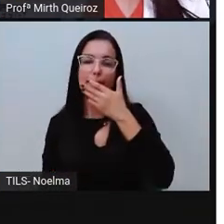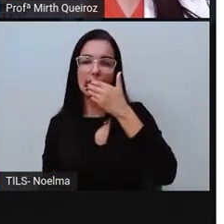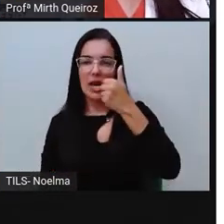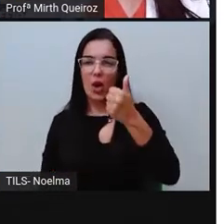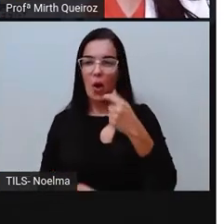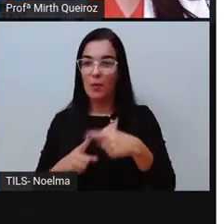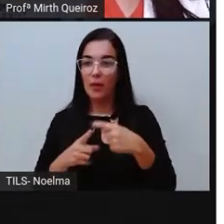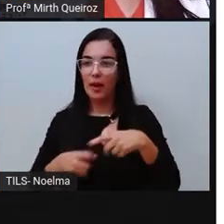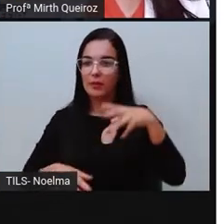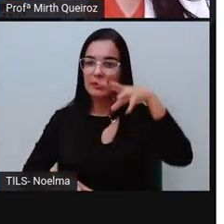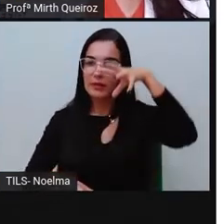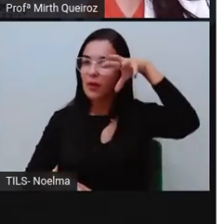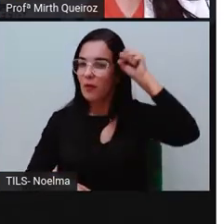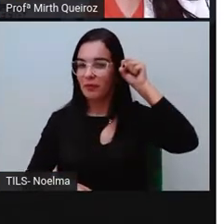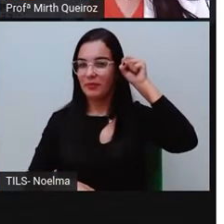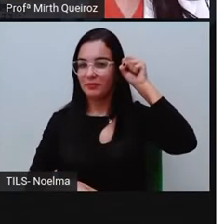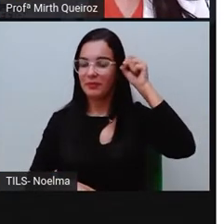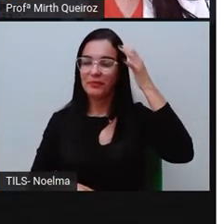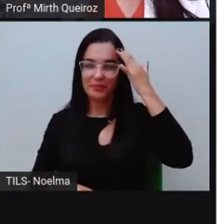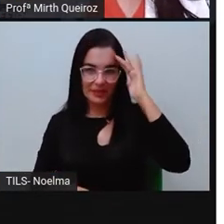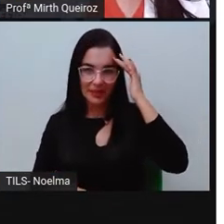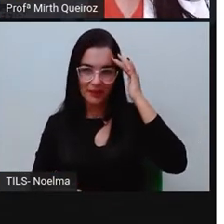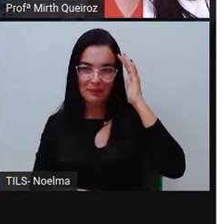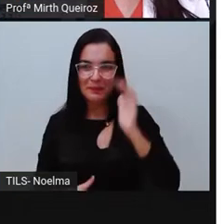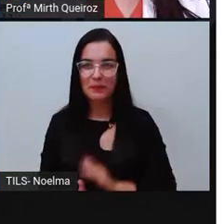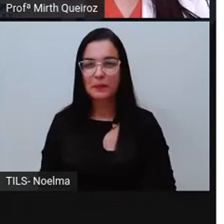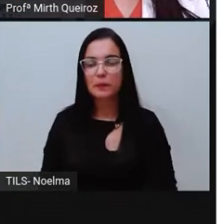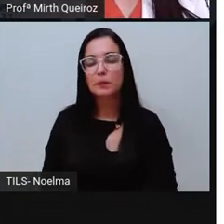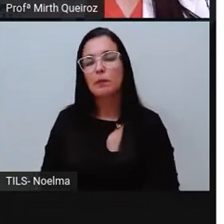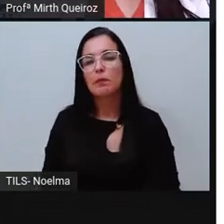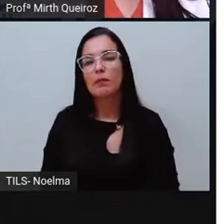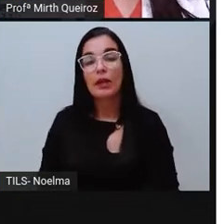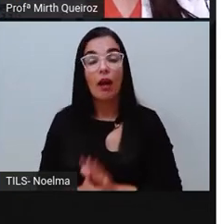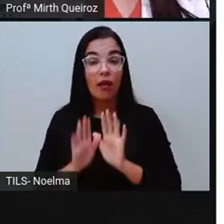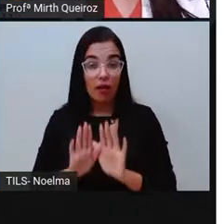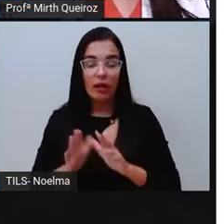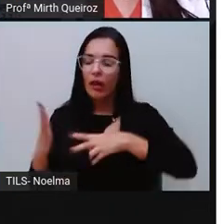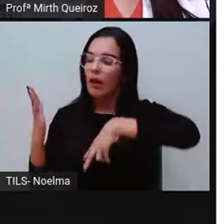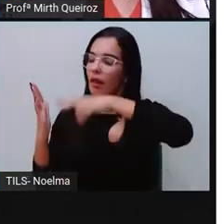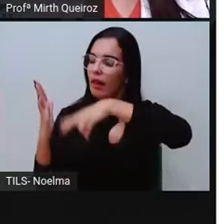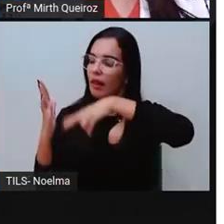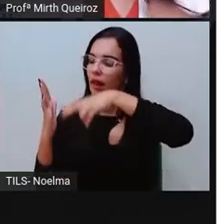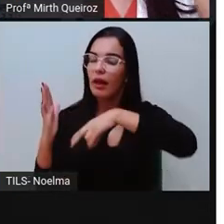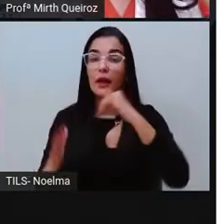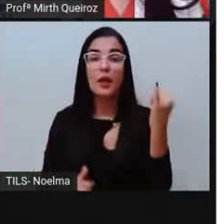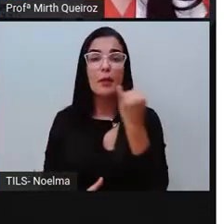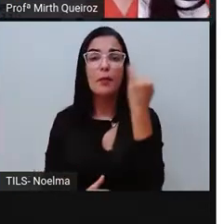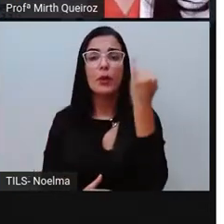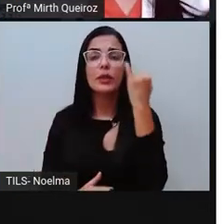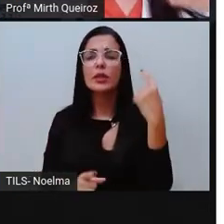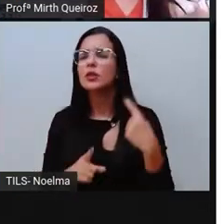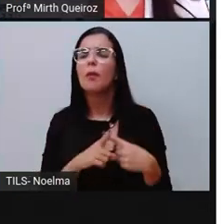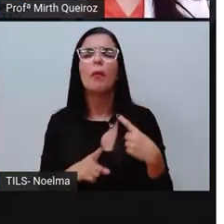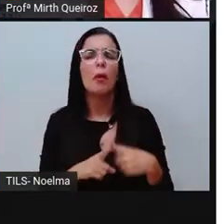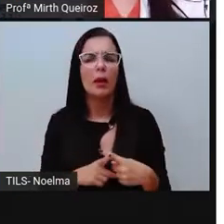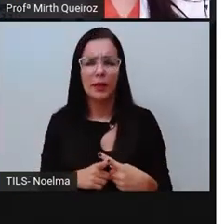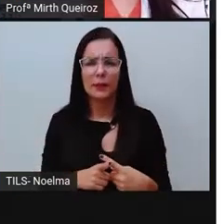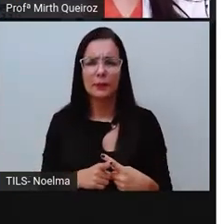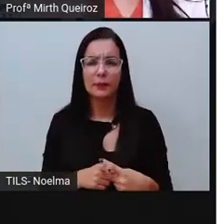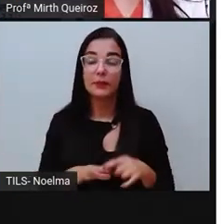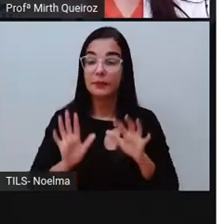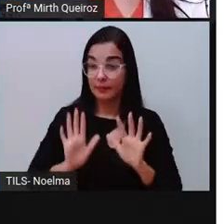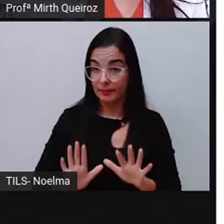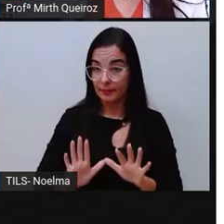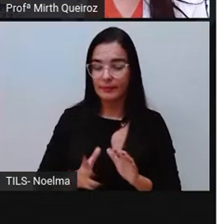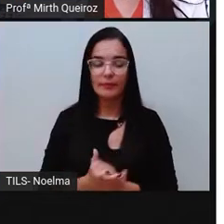Do que se passa ali, tá? Ler é importante por quê? Pra quê? Ler é importante